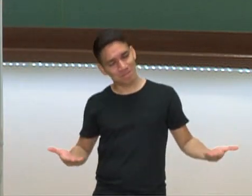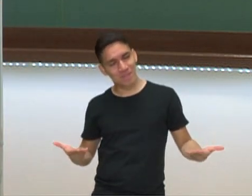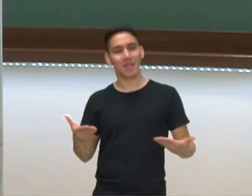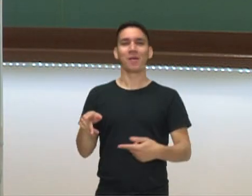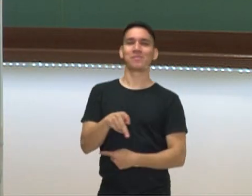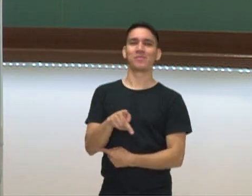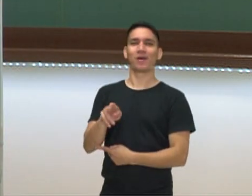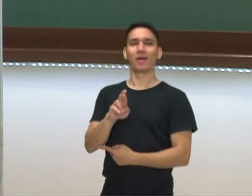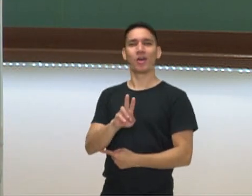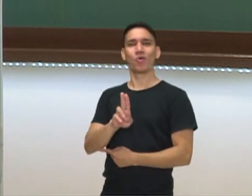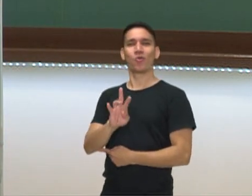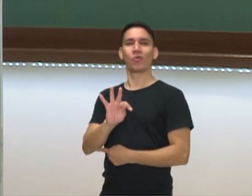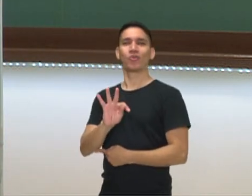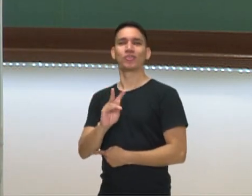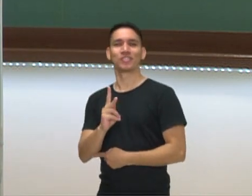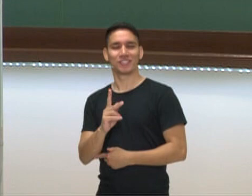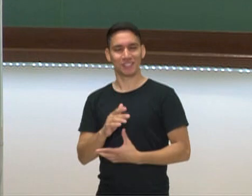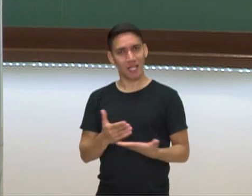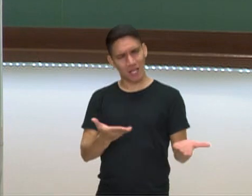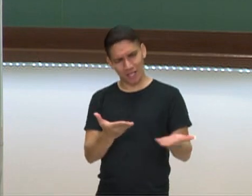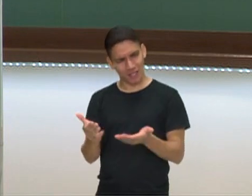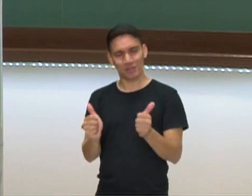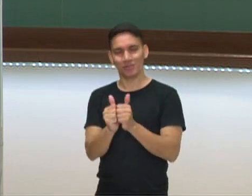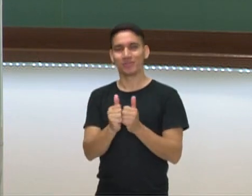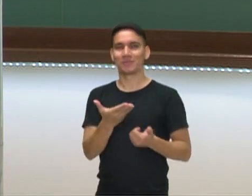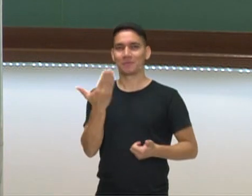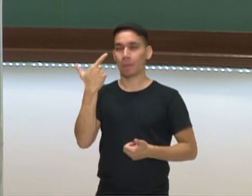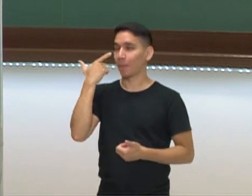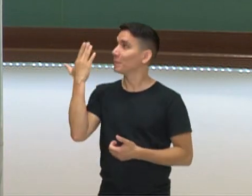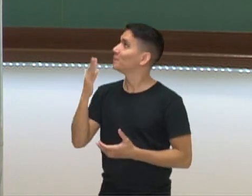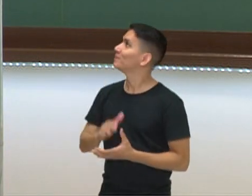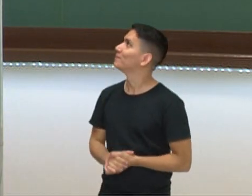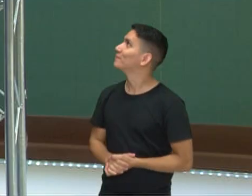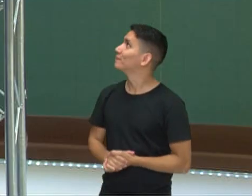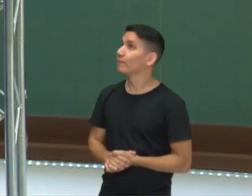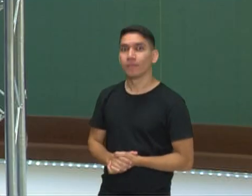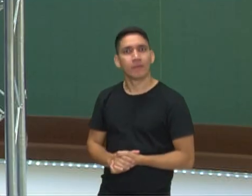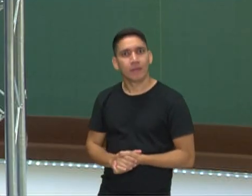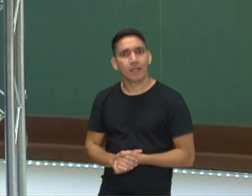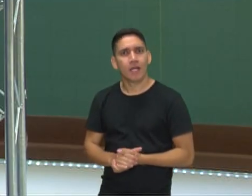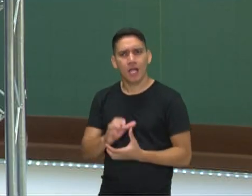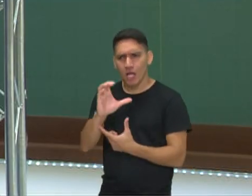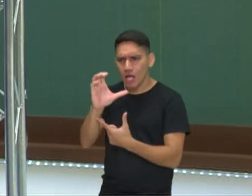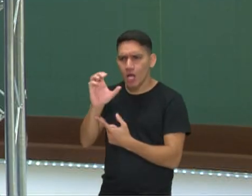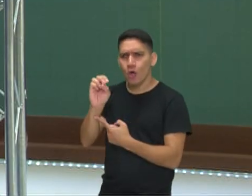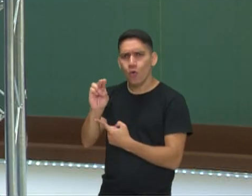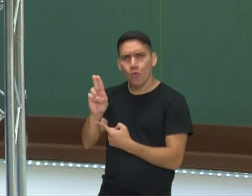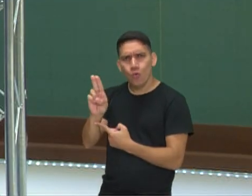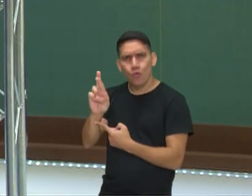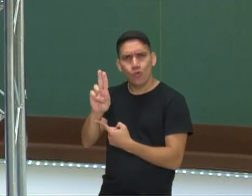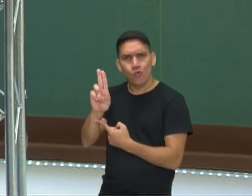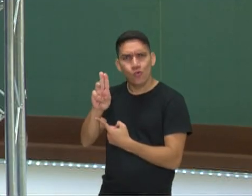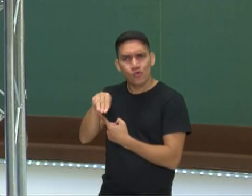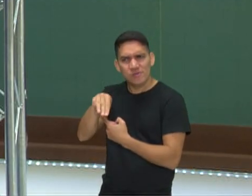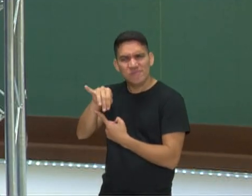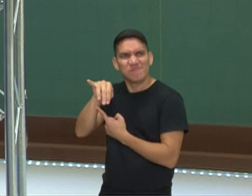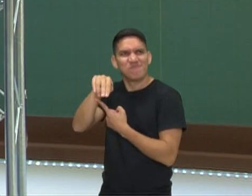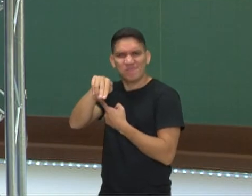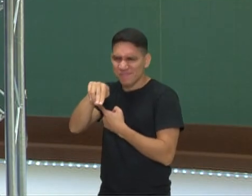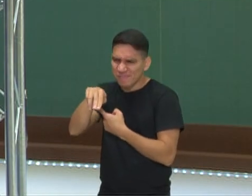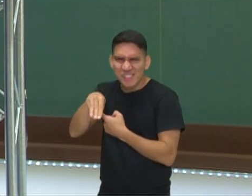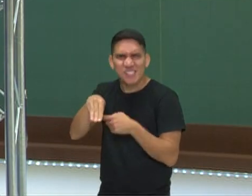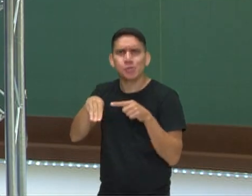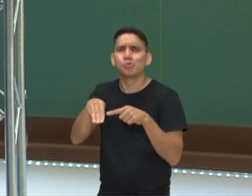Prof. Rutinei aqui com vocês. Vamos juntos? Então vamos lá. Curumim, né? Essa palavra aqui para os povos